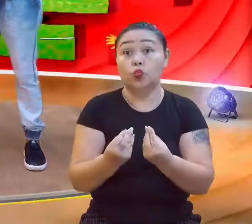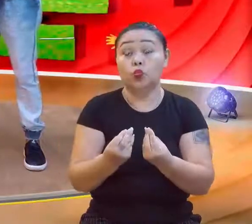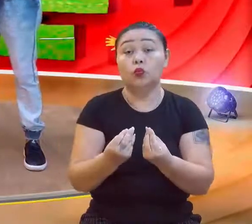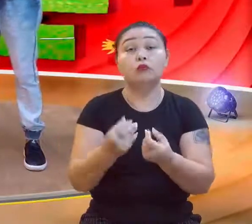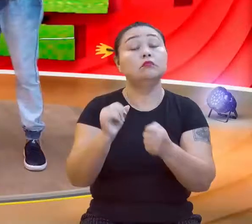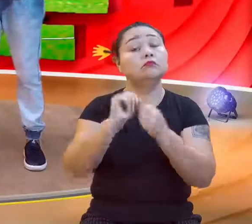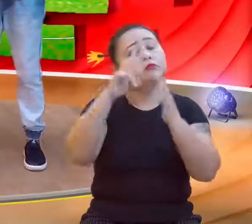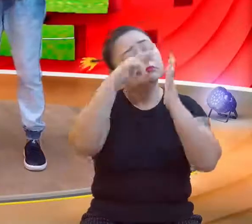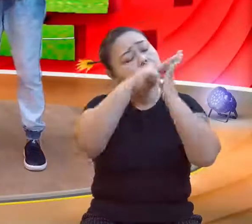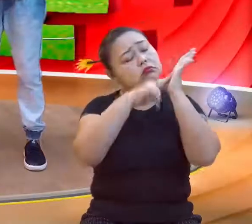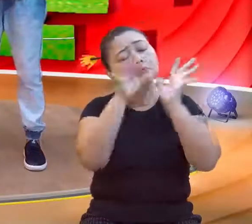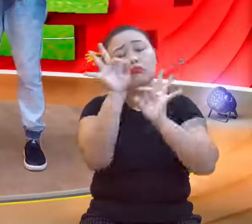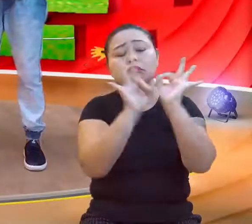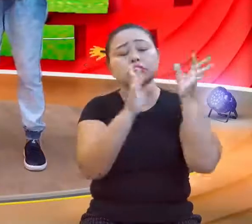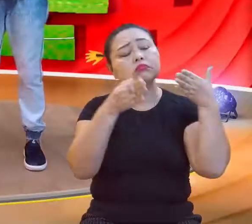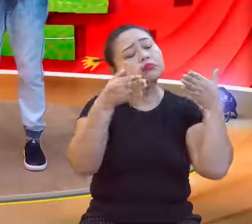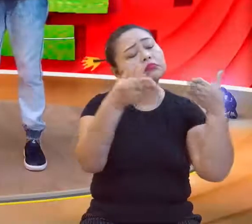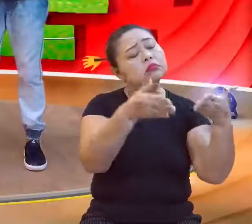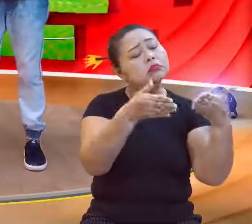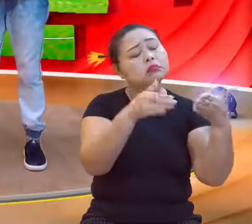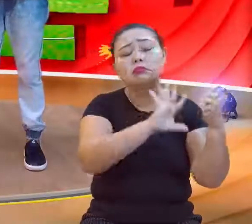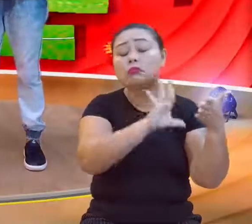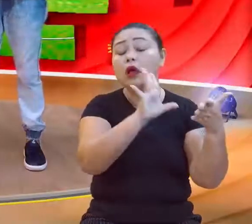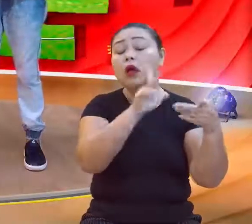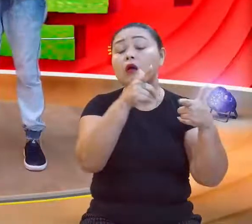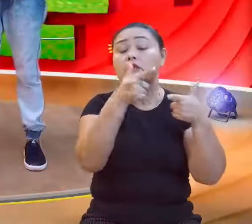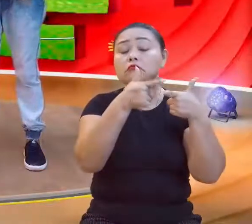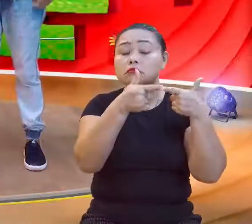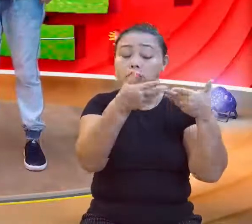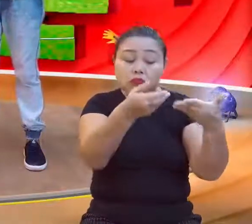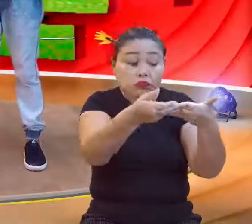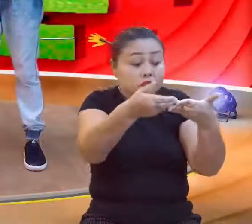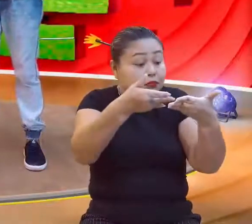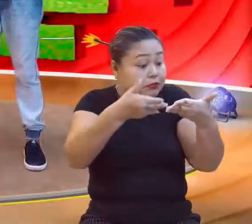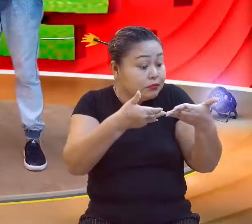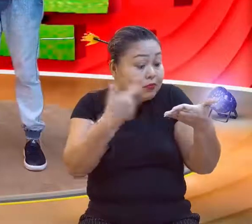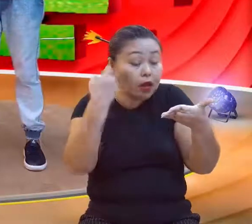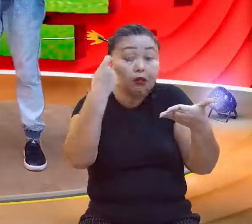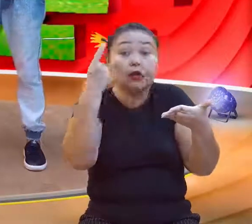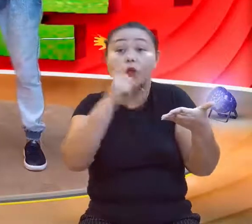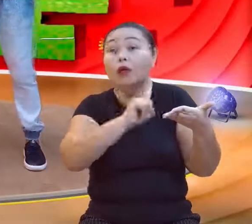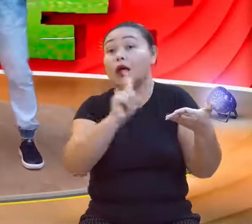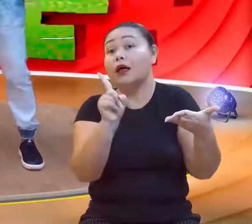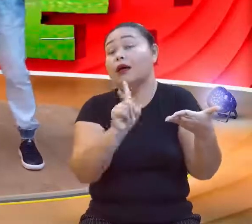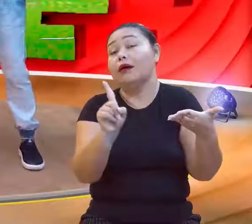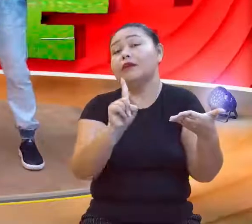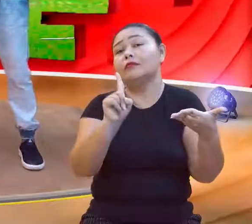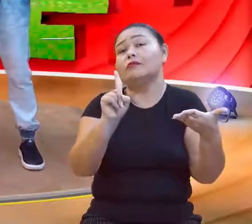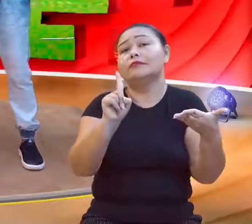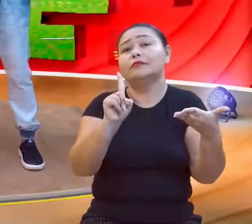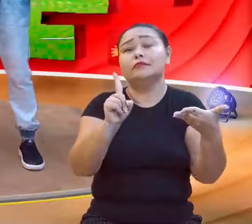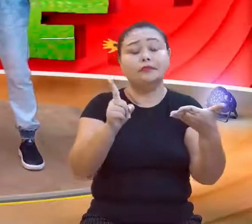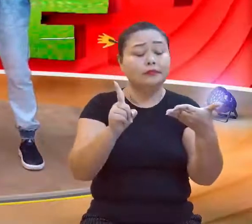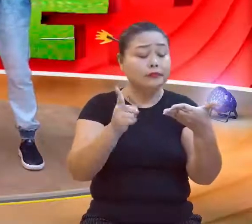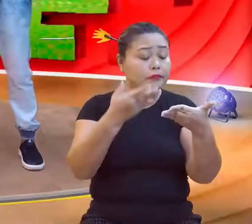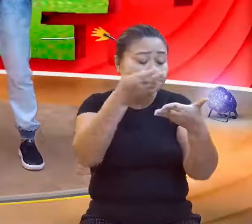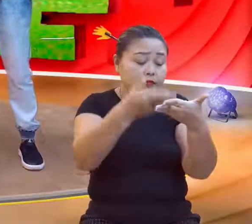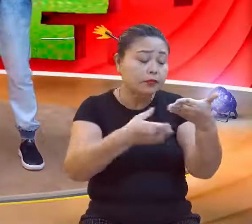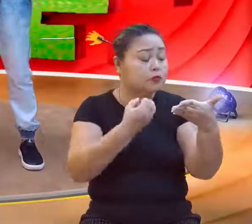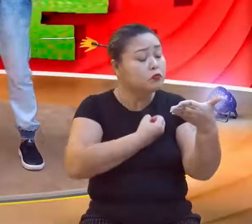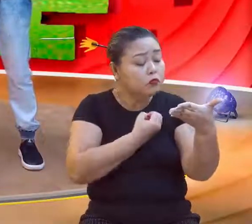formação não, é específica ali. O problema te fornece, não precisa se preocupar com isso não. O resto é o seguinte, cai o número,